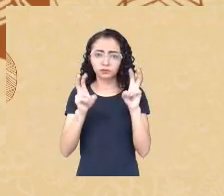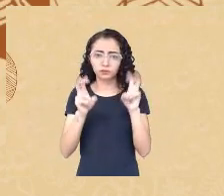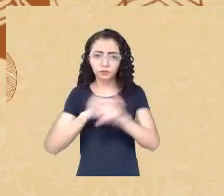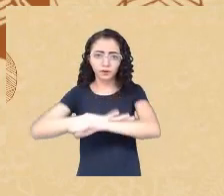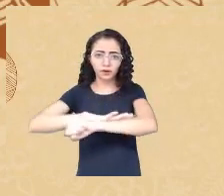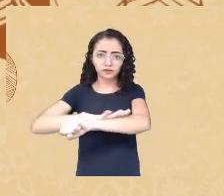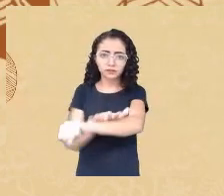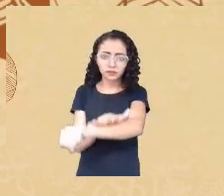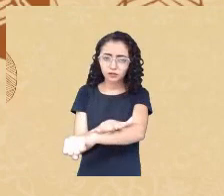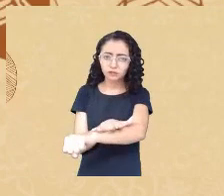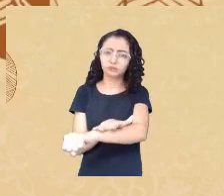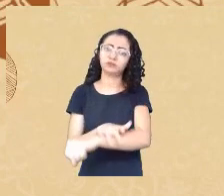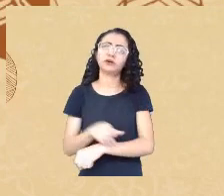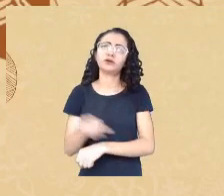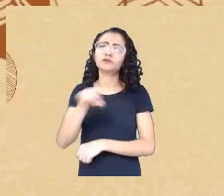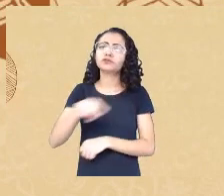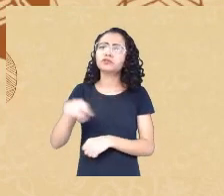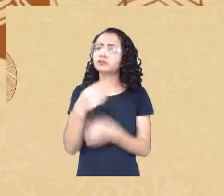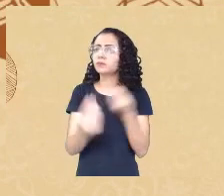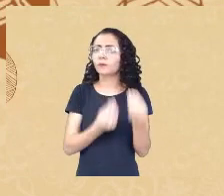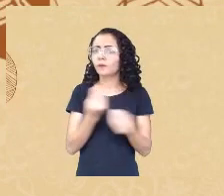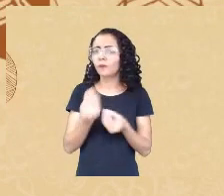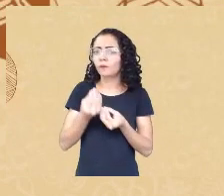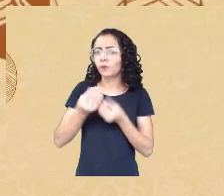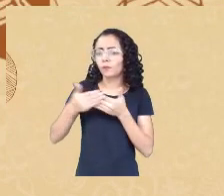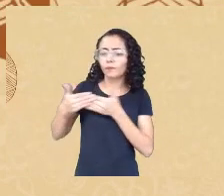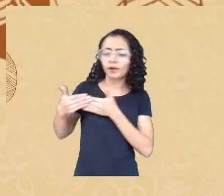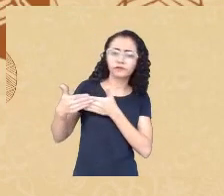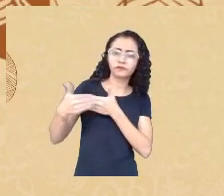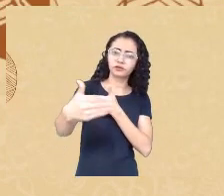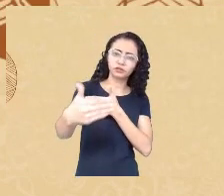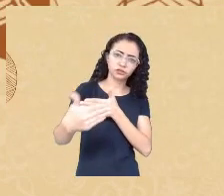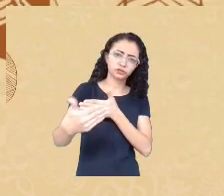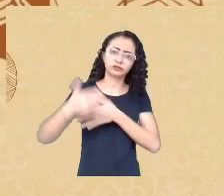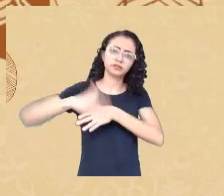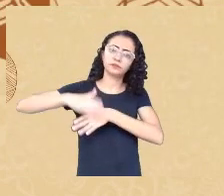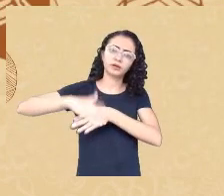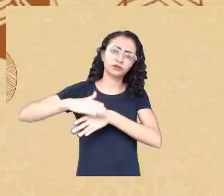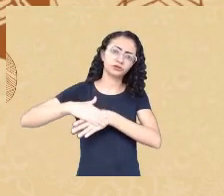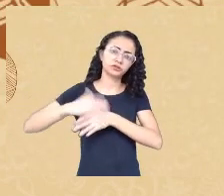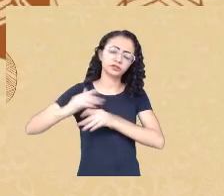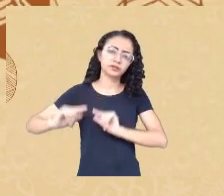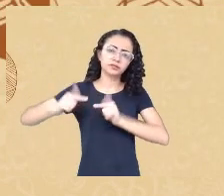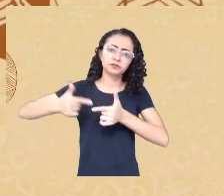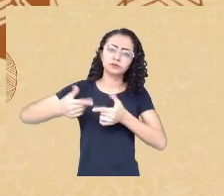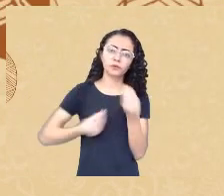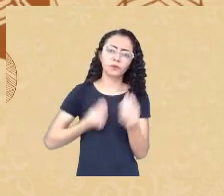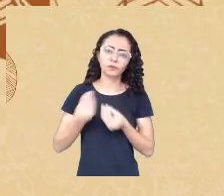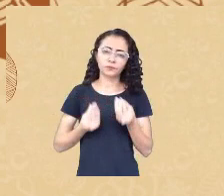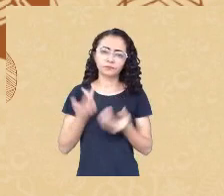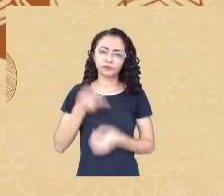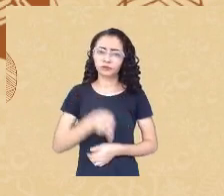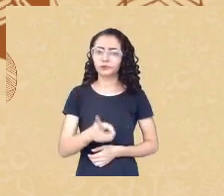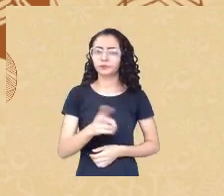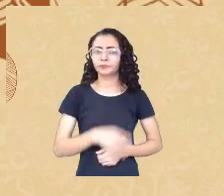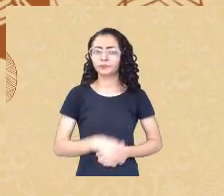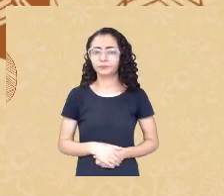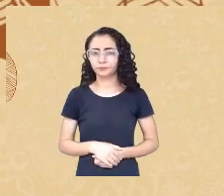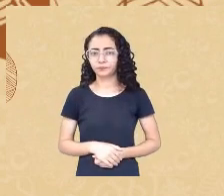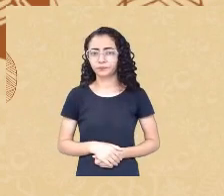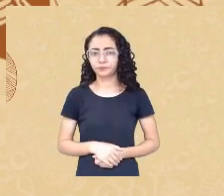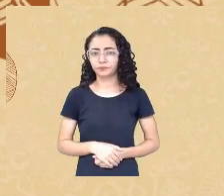seguir com essas ações e com os estudos obrigada e assim temos 15